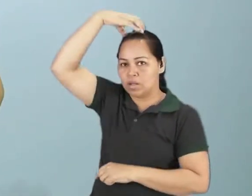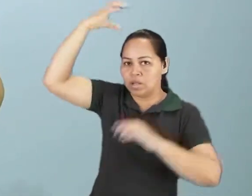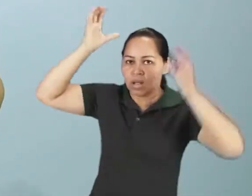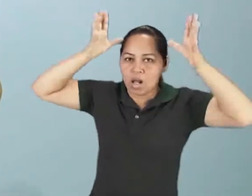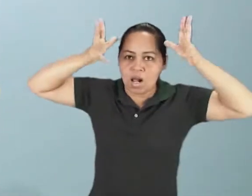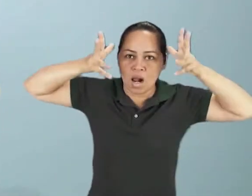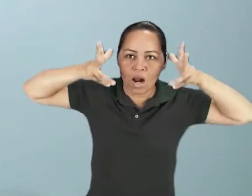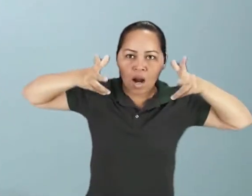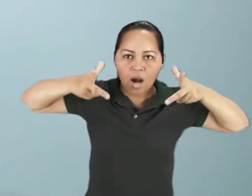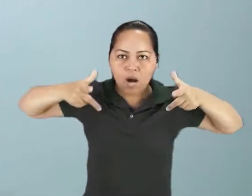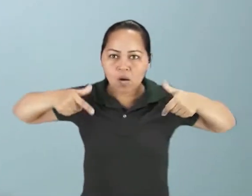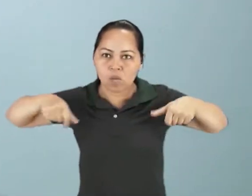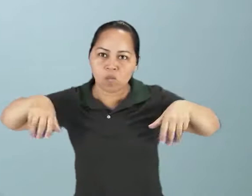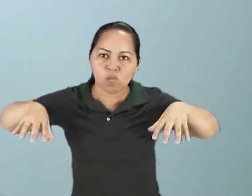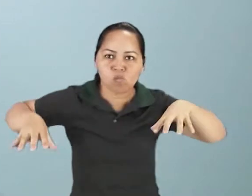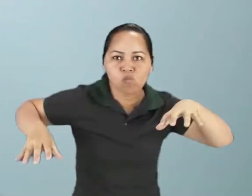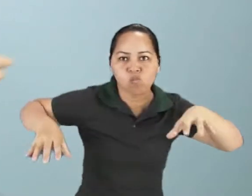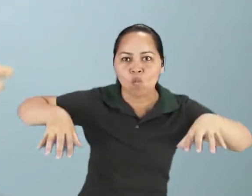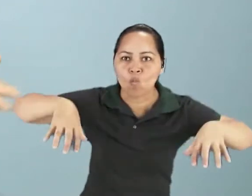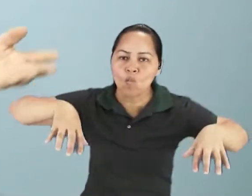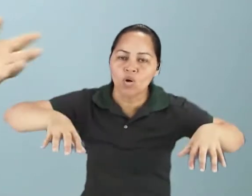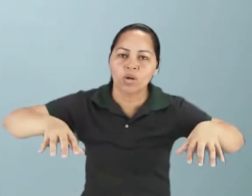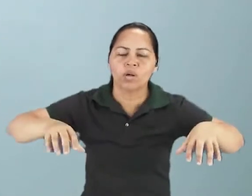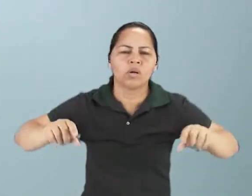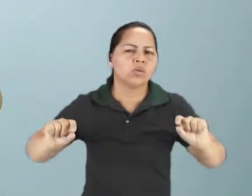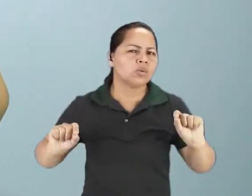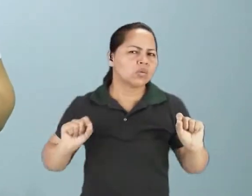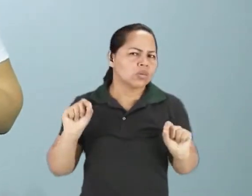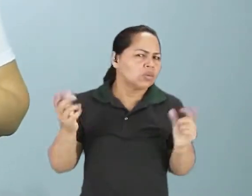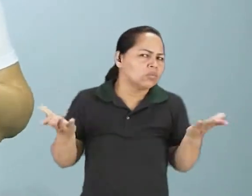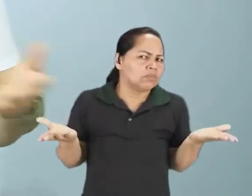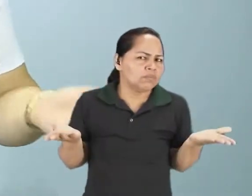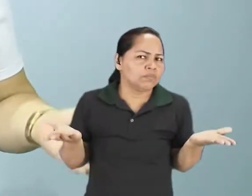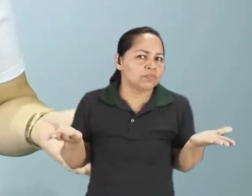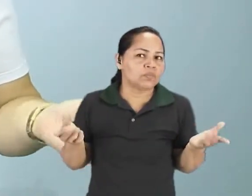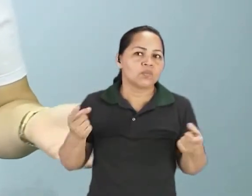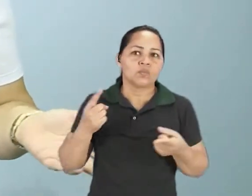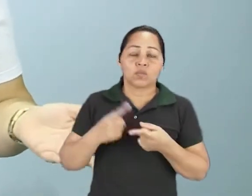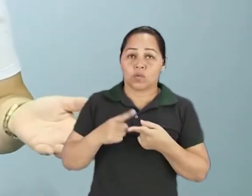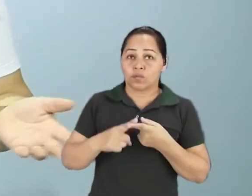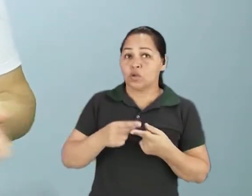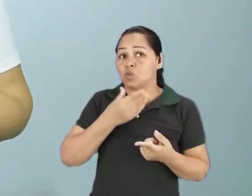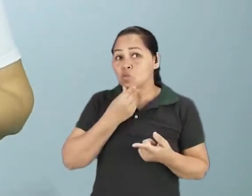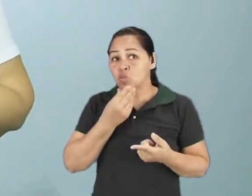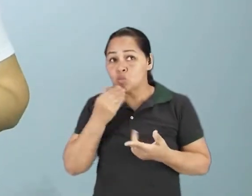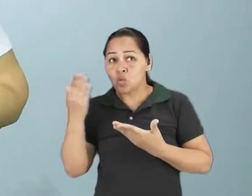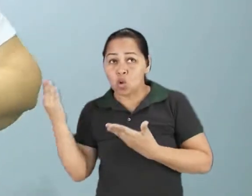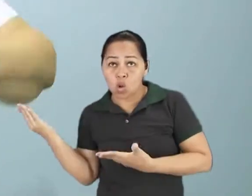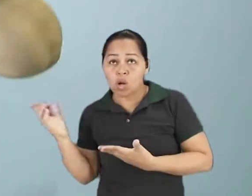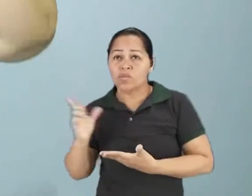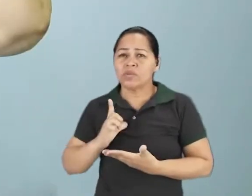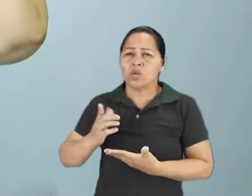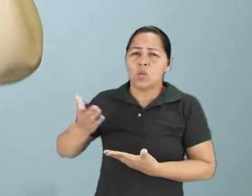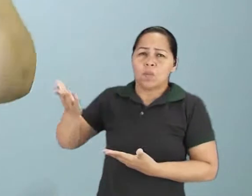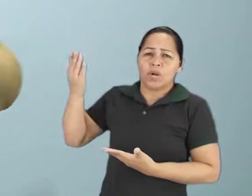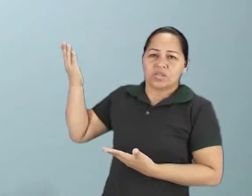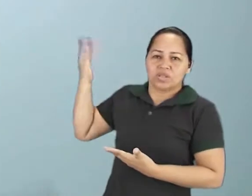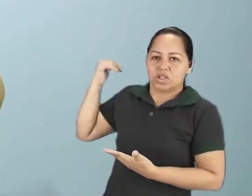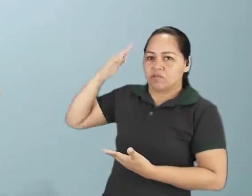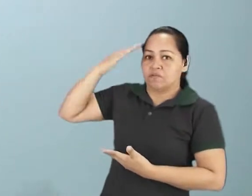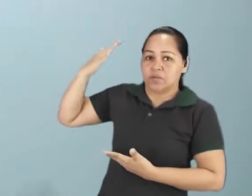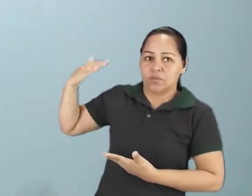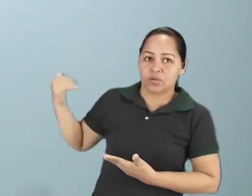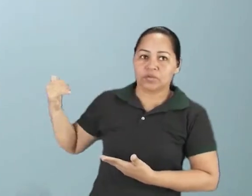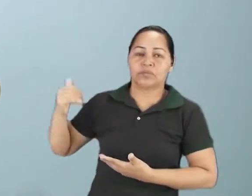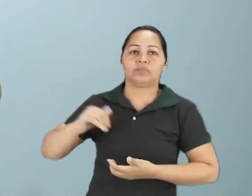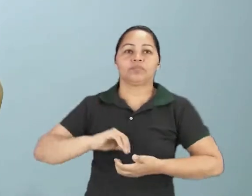inspirados em obras clássicas. Por exemplo, foi baseado na obra de Hamlet, de Shakespeare, lá atrás,